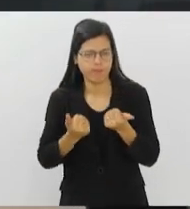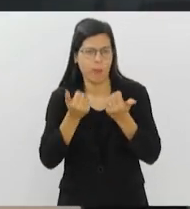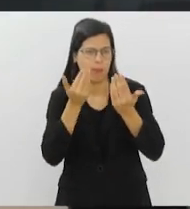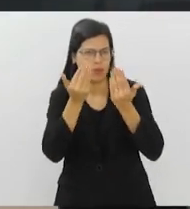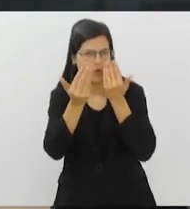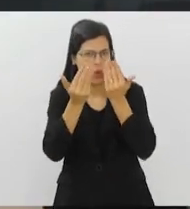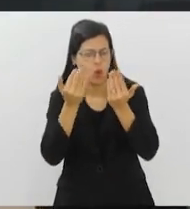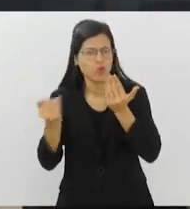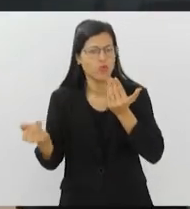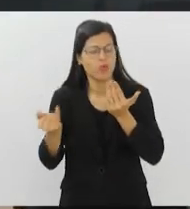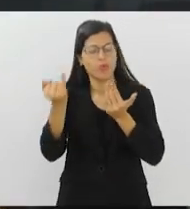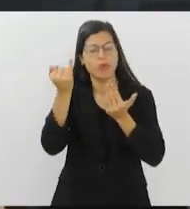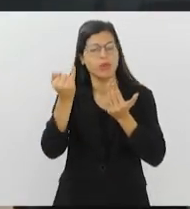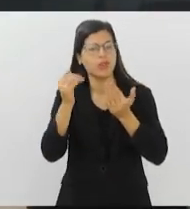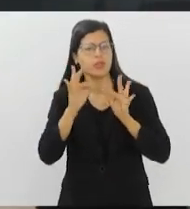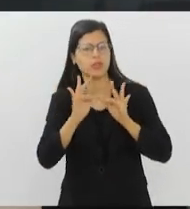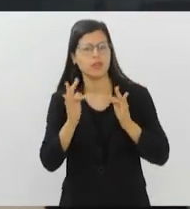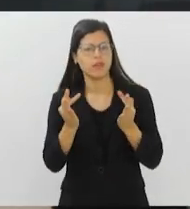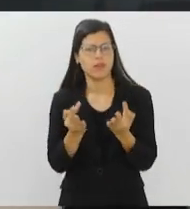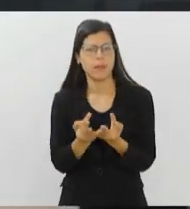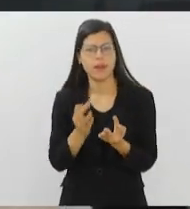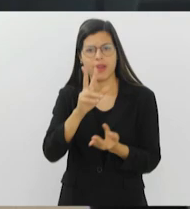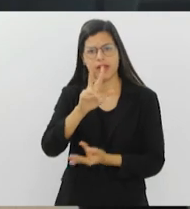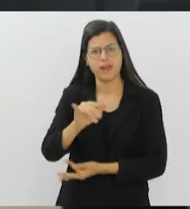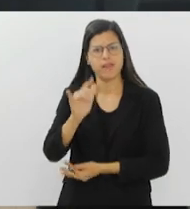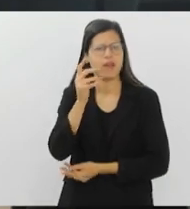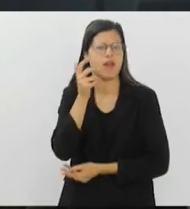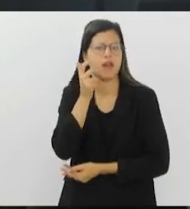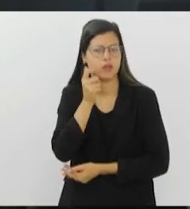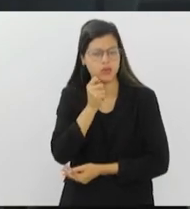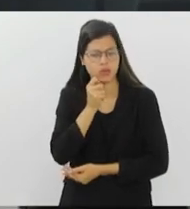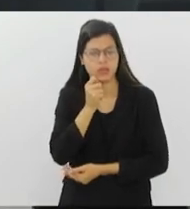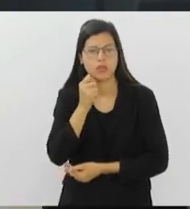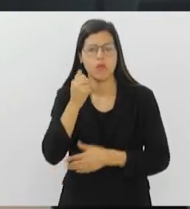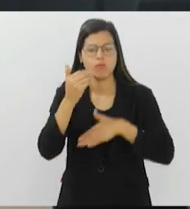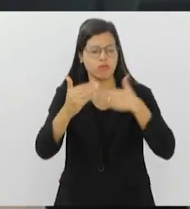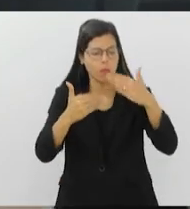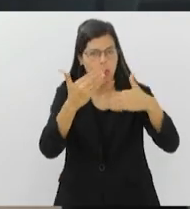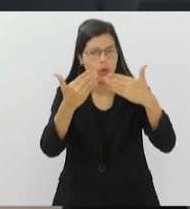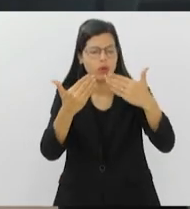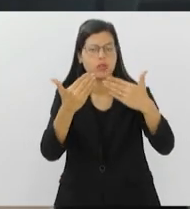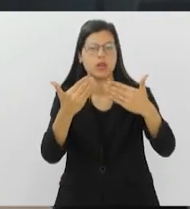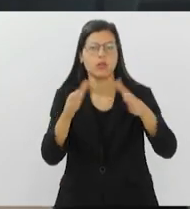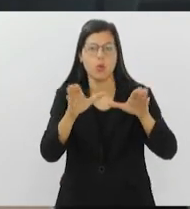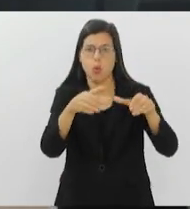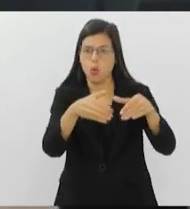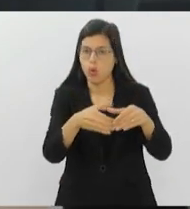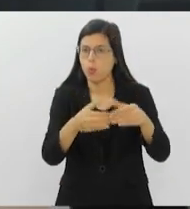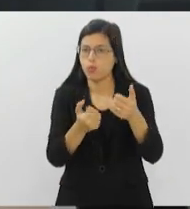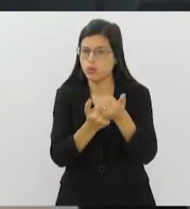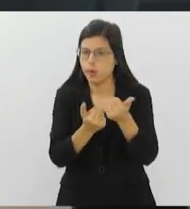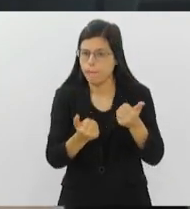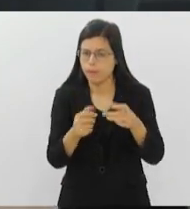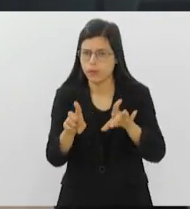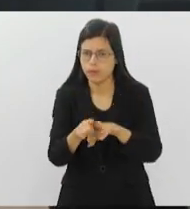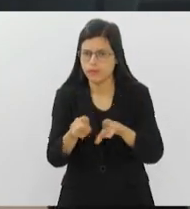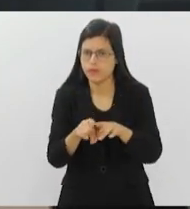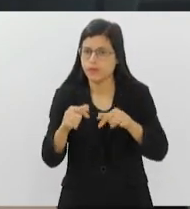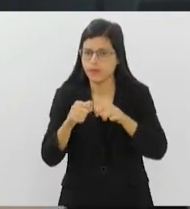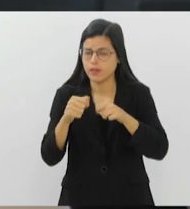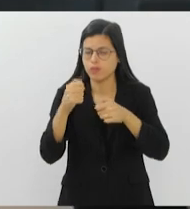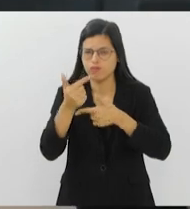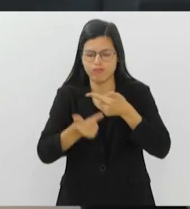importante, essa família que vai adotar, essa família que está no processo. Os grupos de apoio à adoção já fazem um trabalho